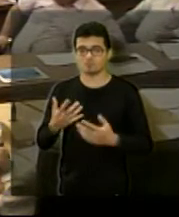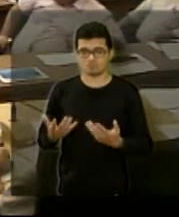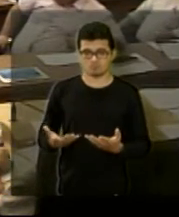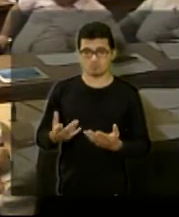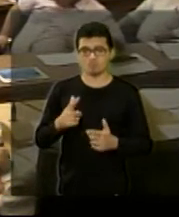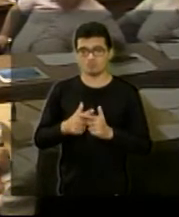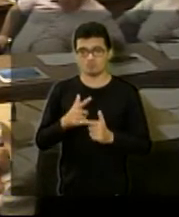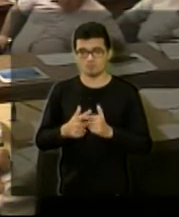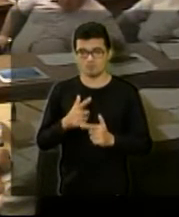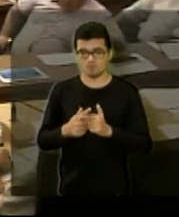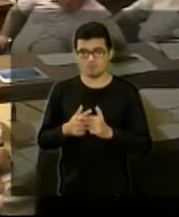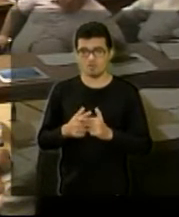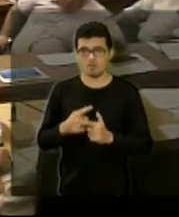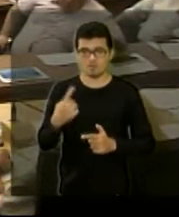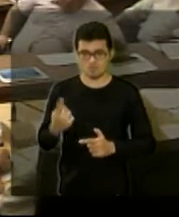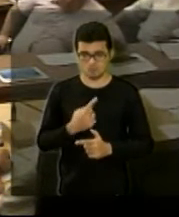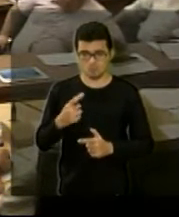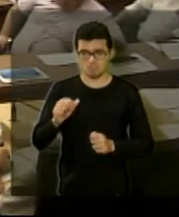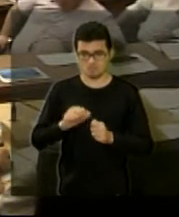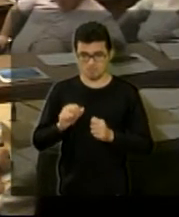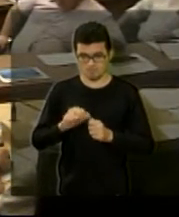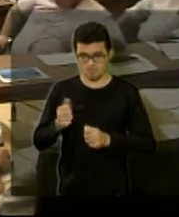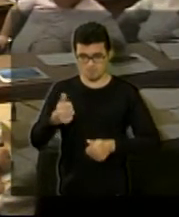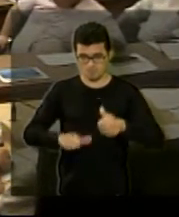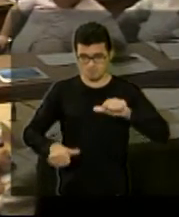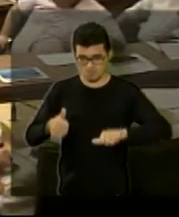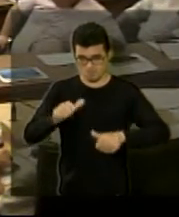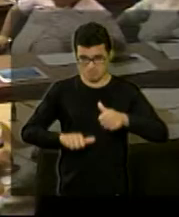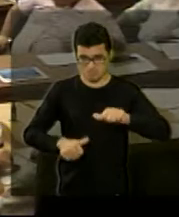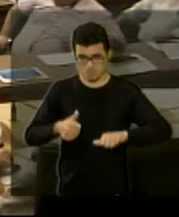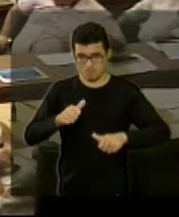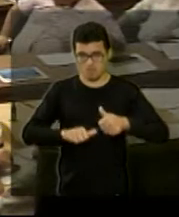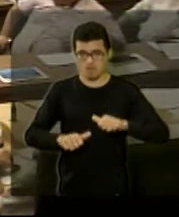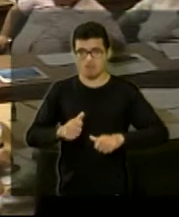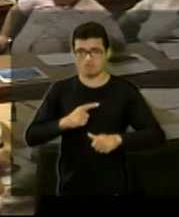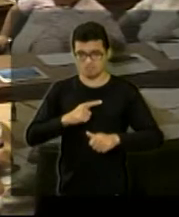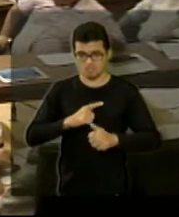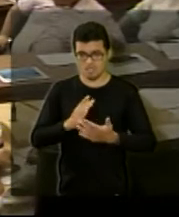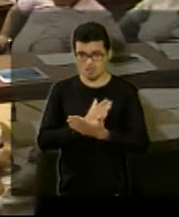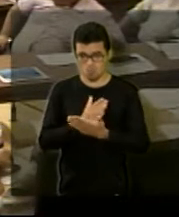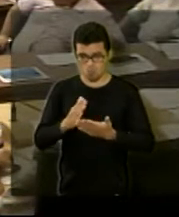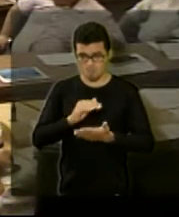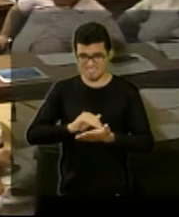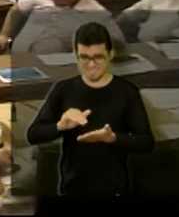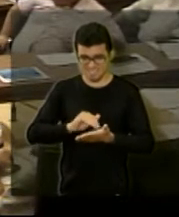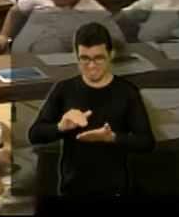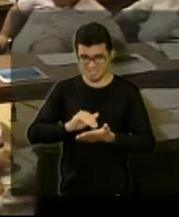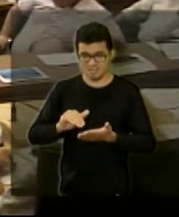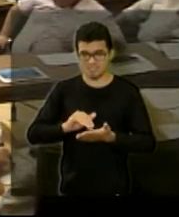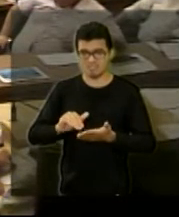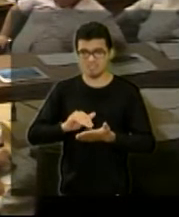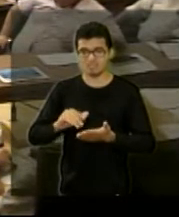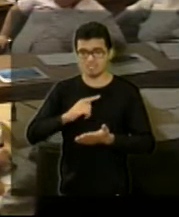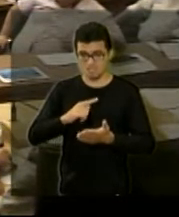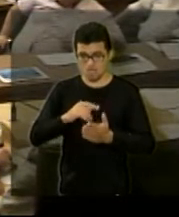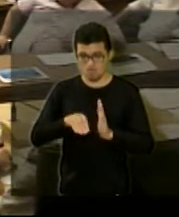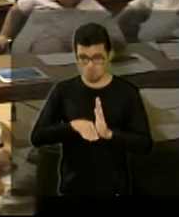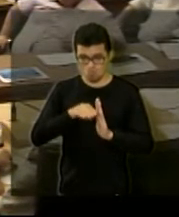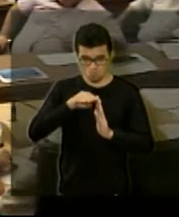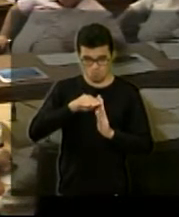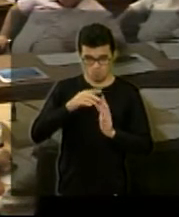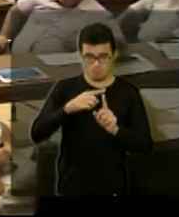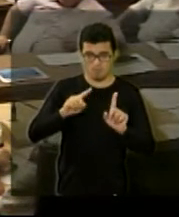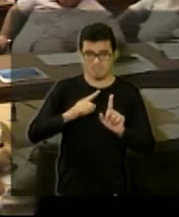a gente fez a análise, tiveram algumas secretarinhas que houve um aumento, mas